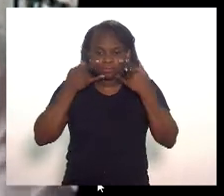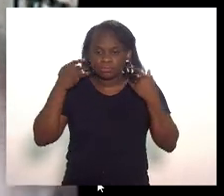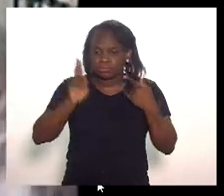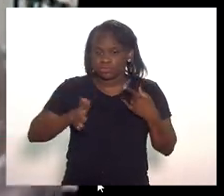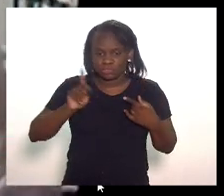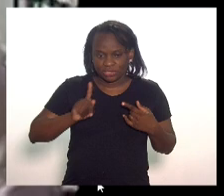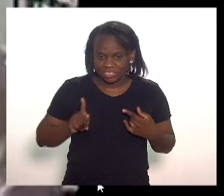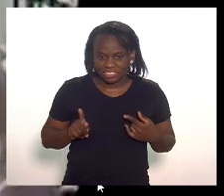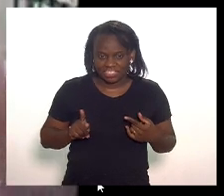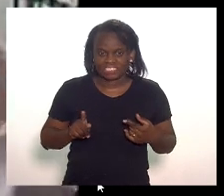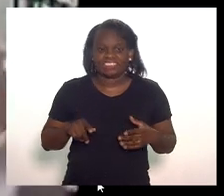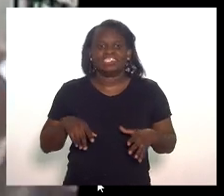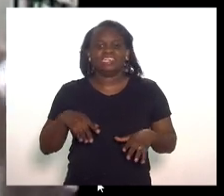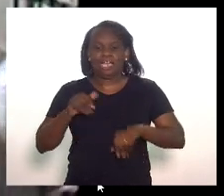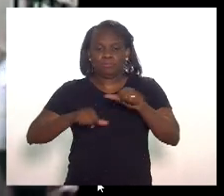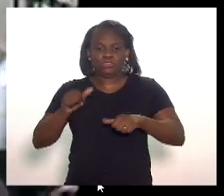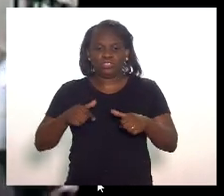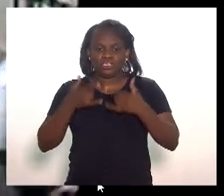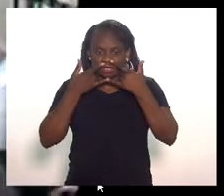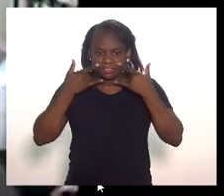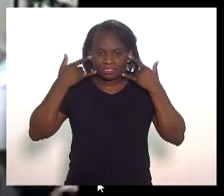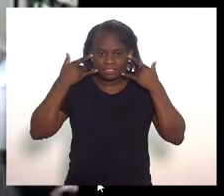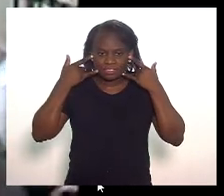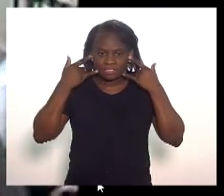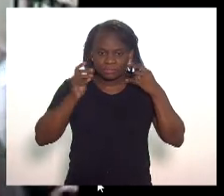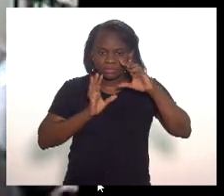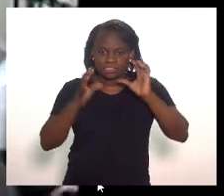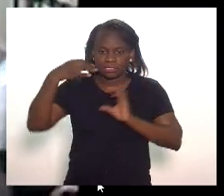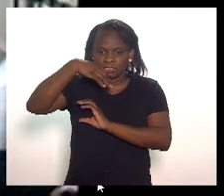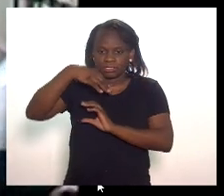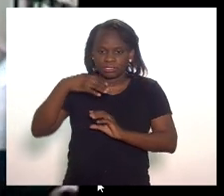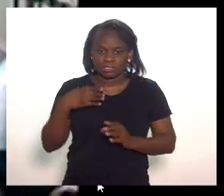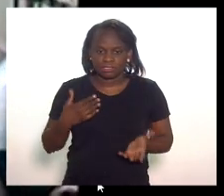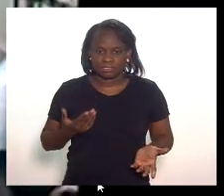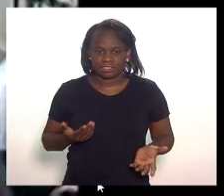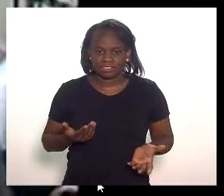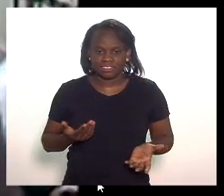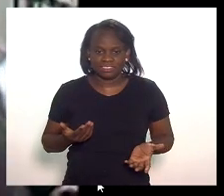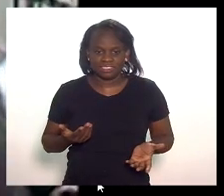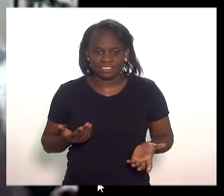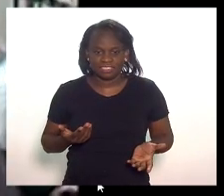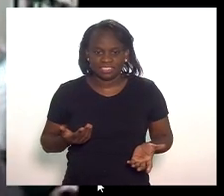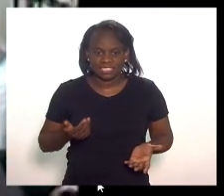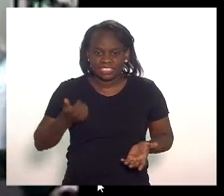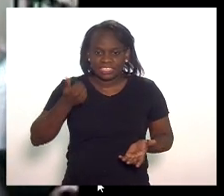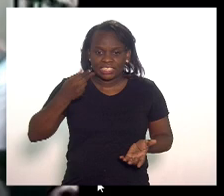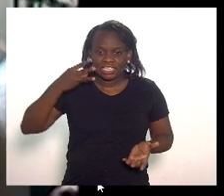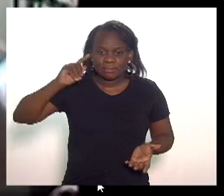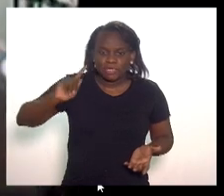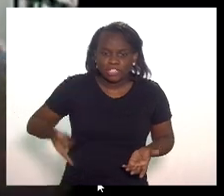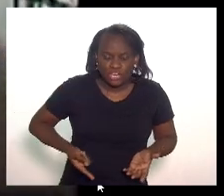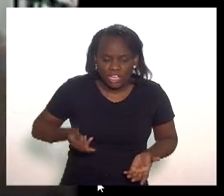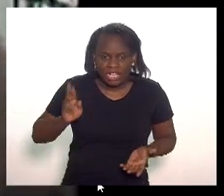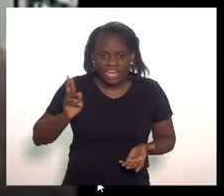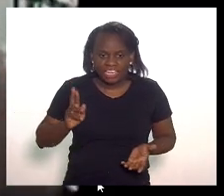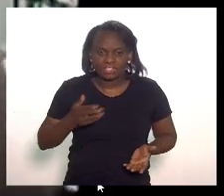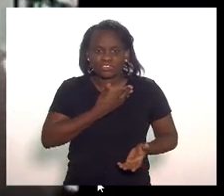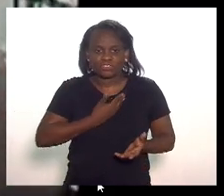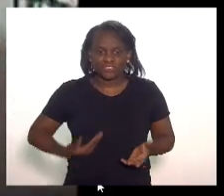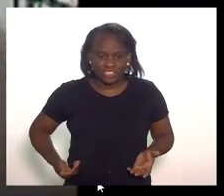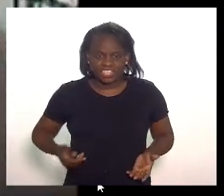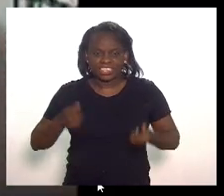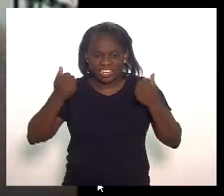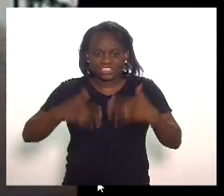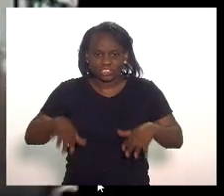aí consertou botou uma máscara a máscara está de cabeça para baixo 13 milhões de reais o governo Cláudio Castro está